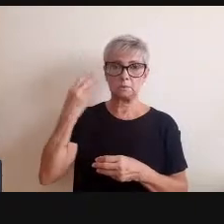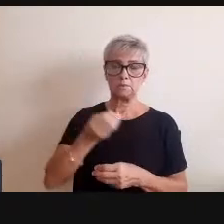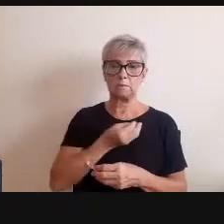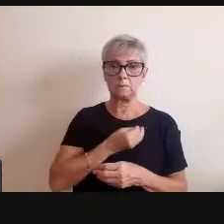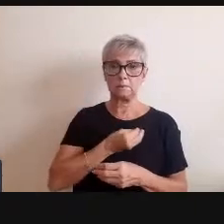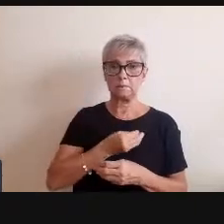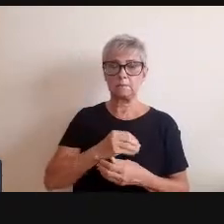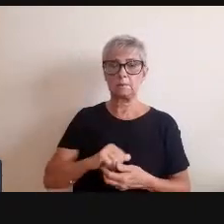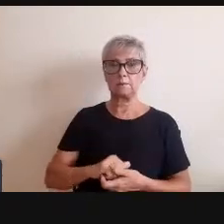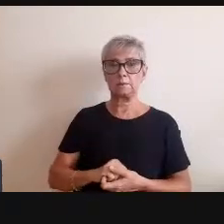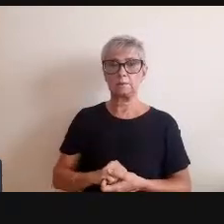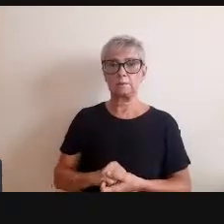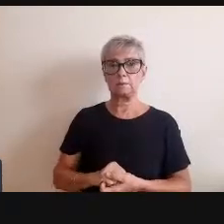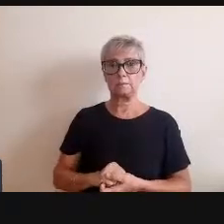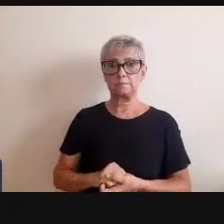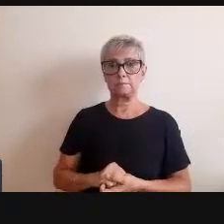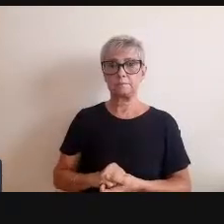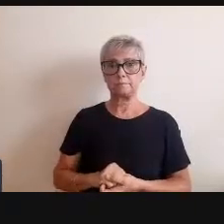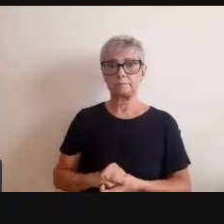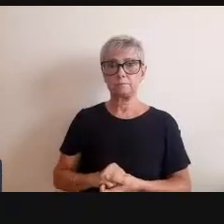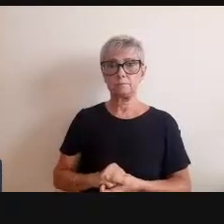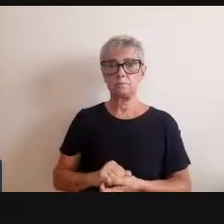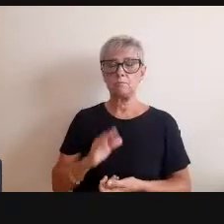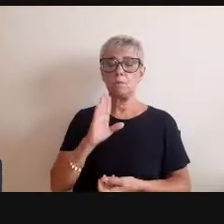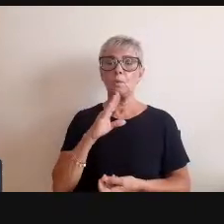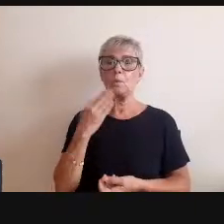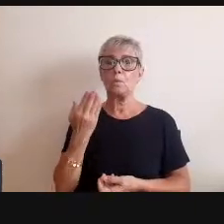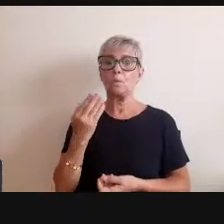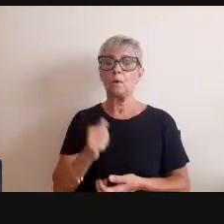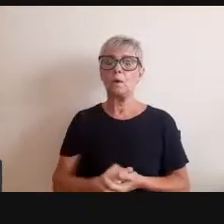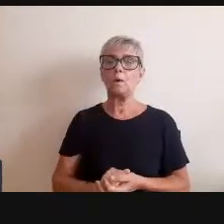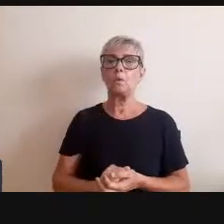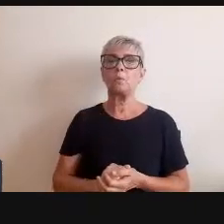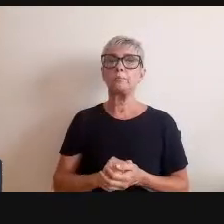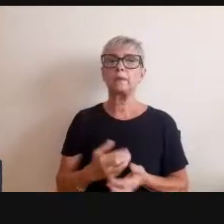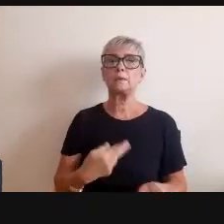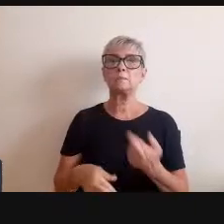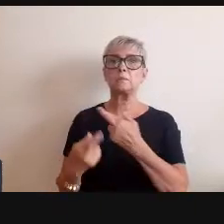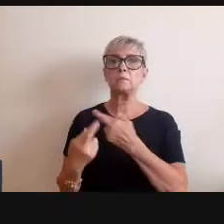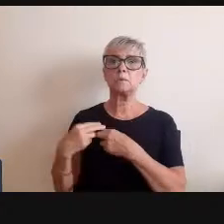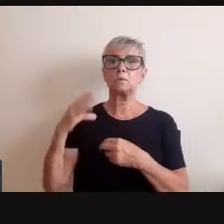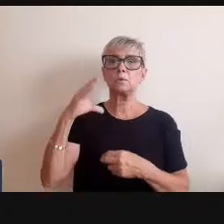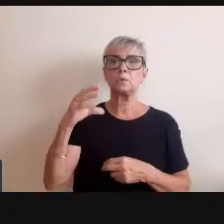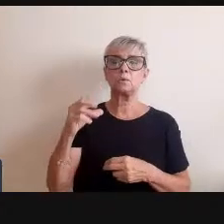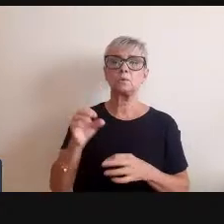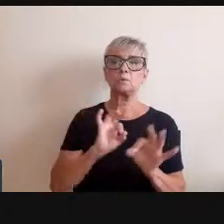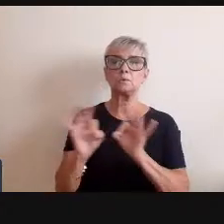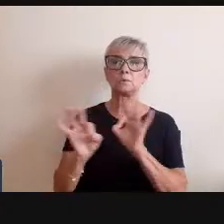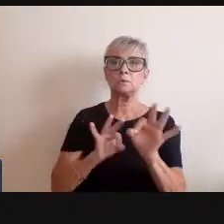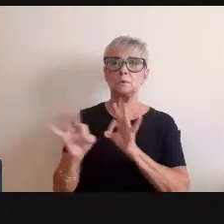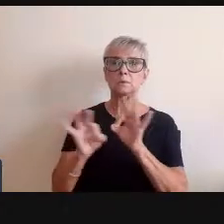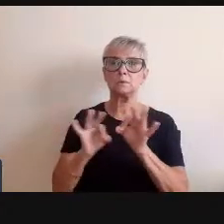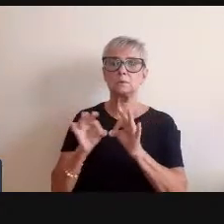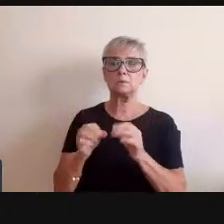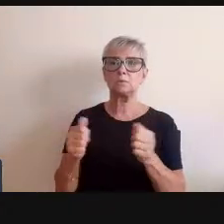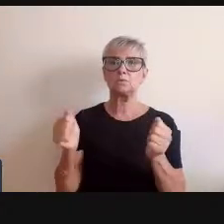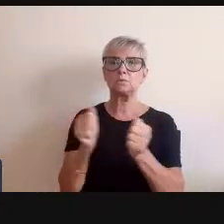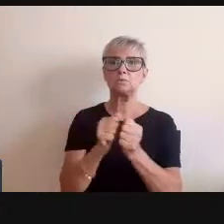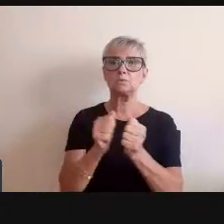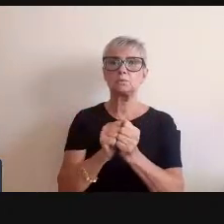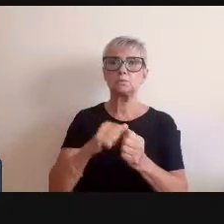Então, qual seria o papel da curadoria nos diálogos que atualmente vem mantendo com os artistas